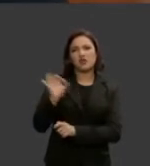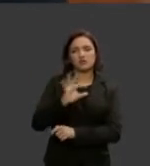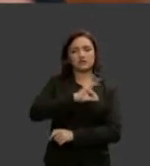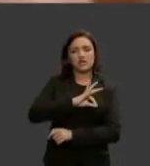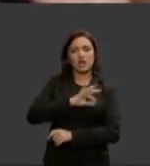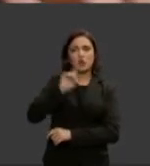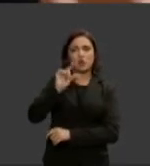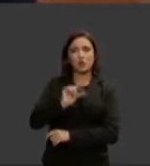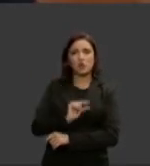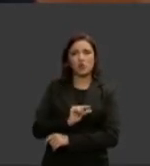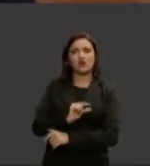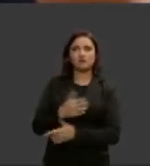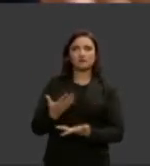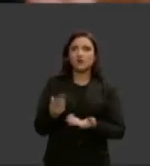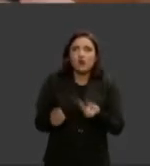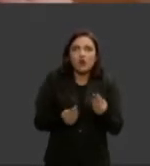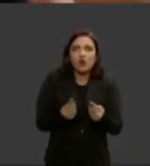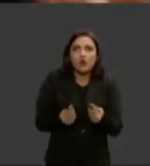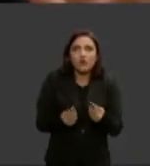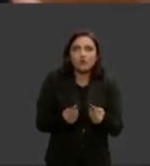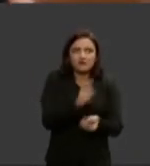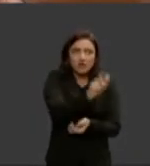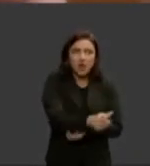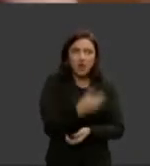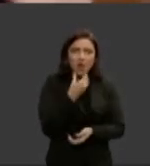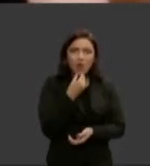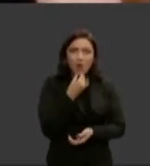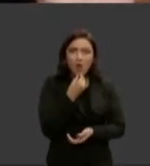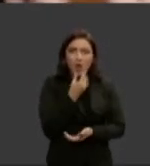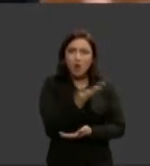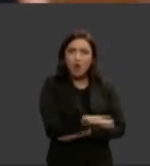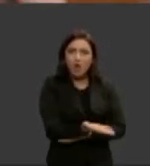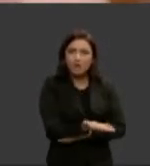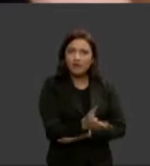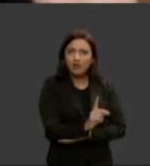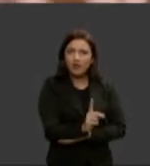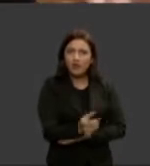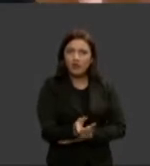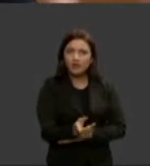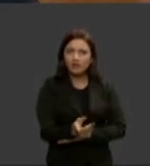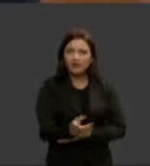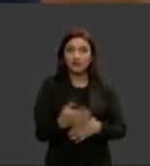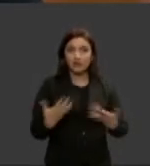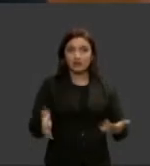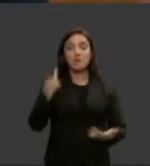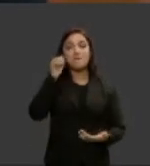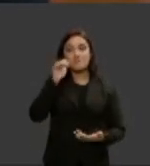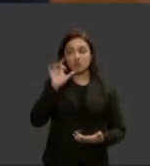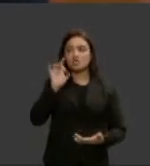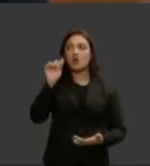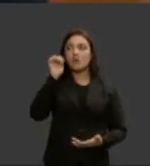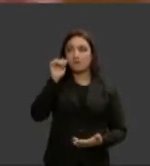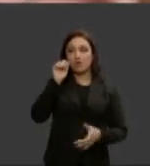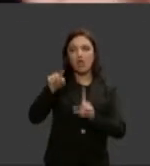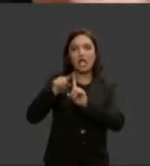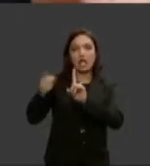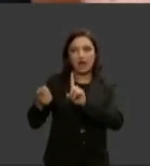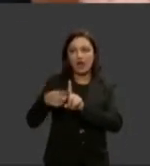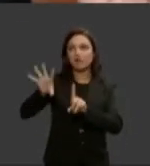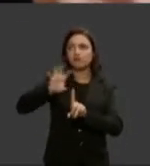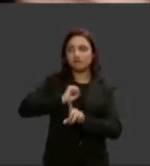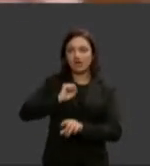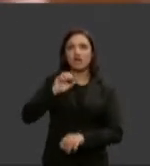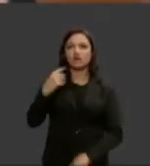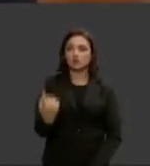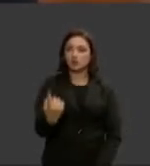quer dizer como assim porque se é só mulher que engravida e que bom que a gente quer continuar engravidando porque simplesmente se as mulheres decidem